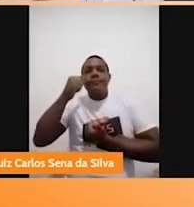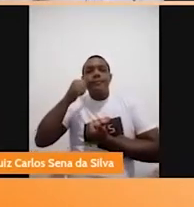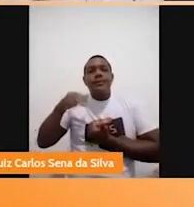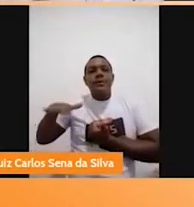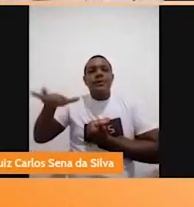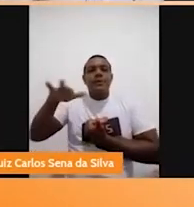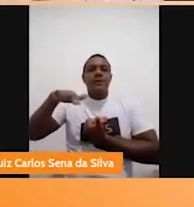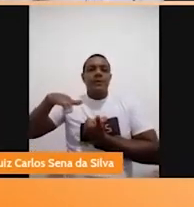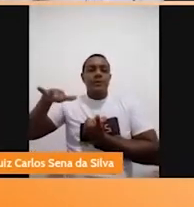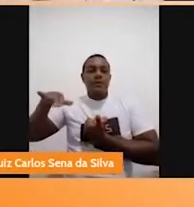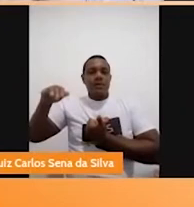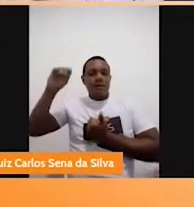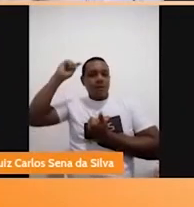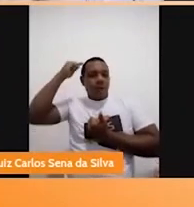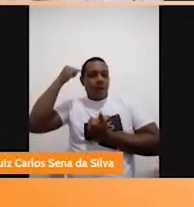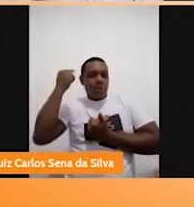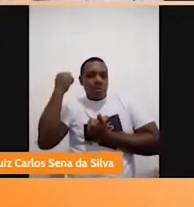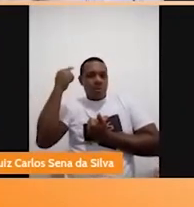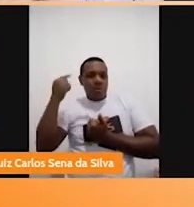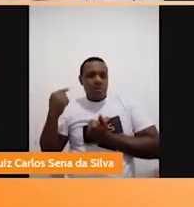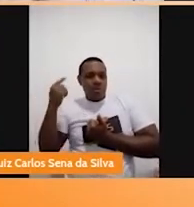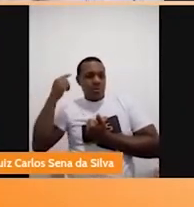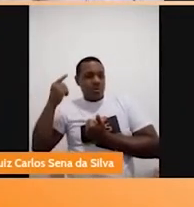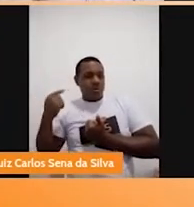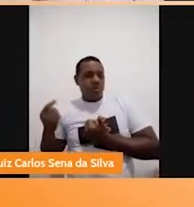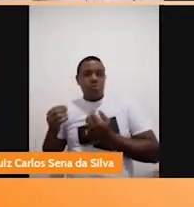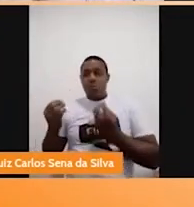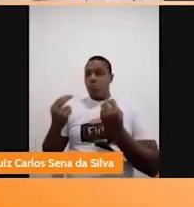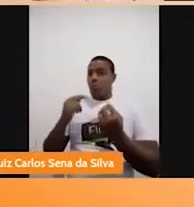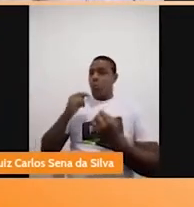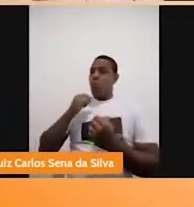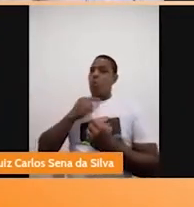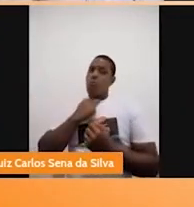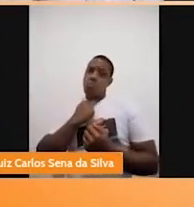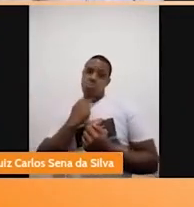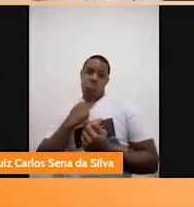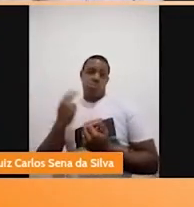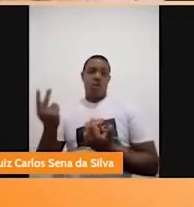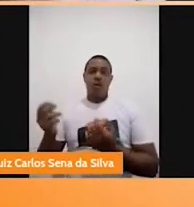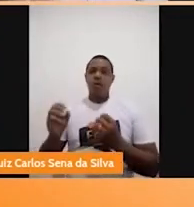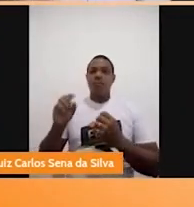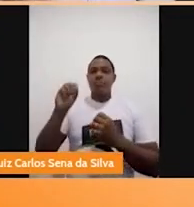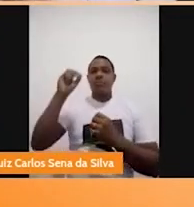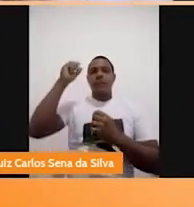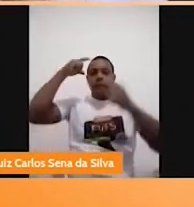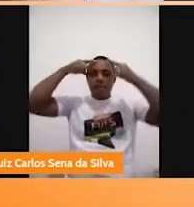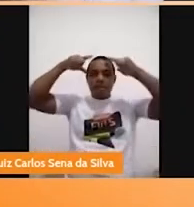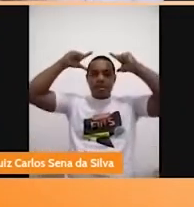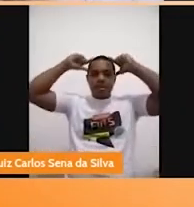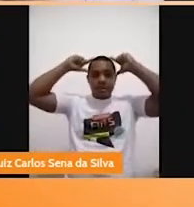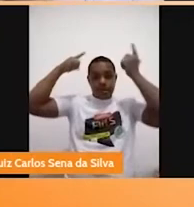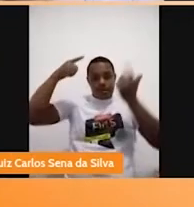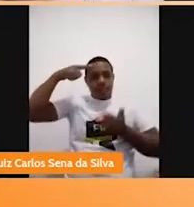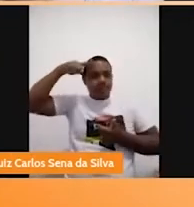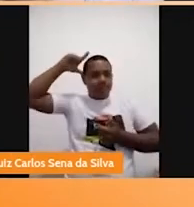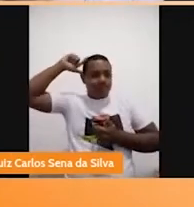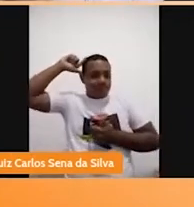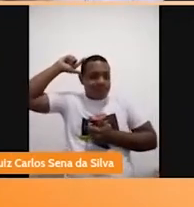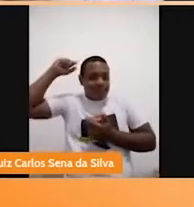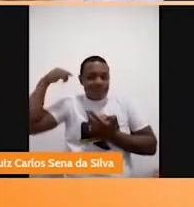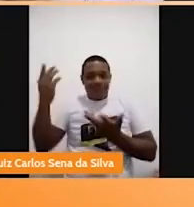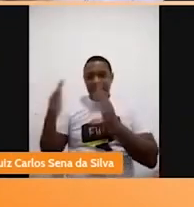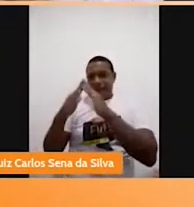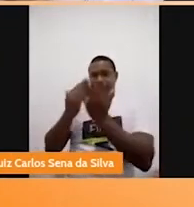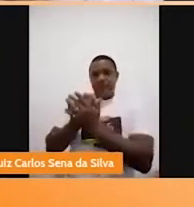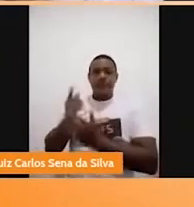uma representação na dramatização da escola. Então, assim, o seu livro traz um leque de possibilidades que a gente pode estar trabalhando